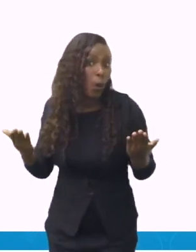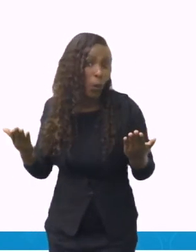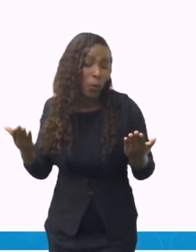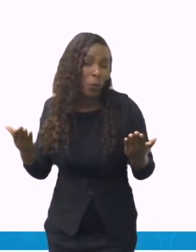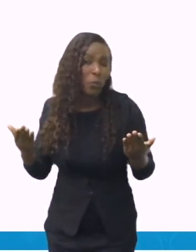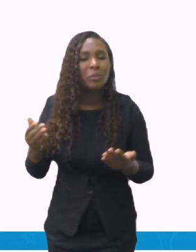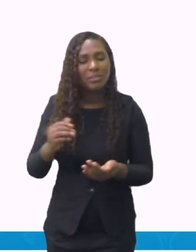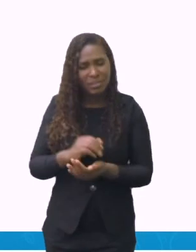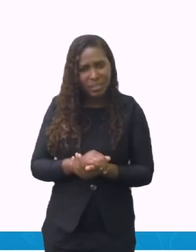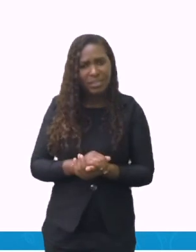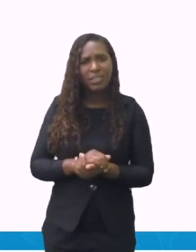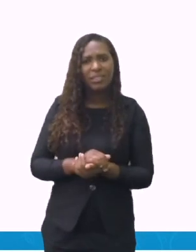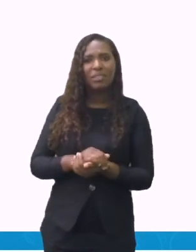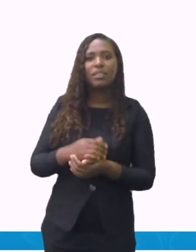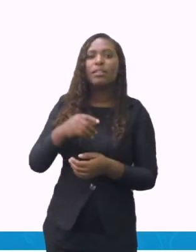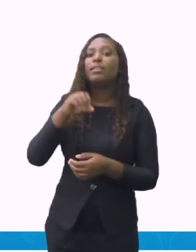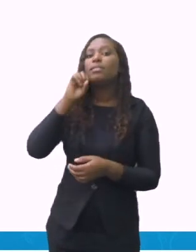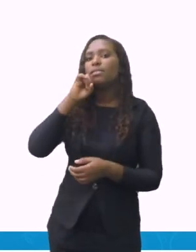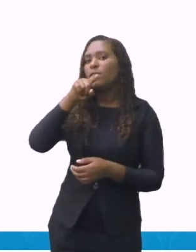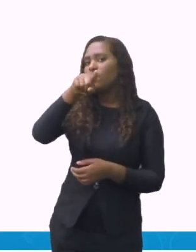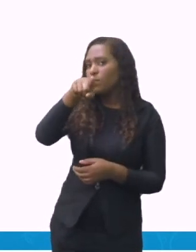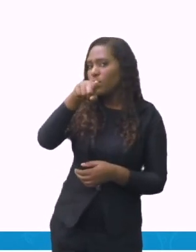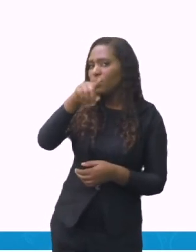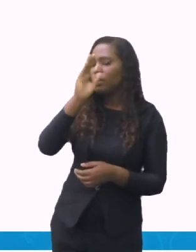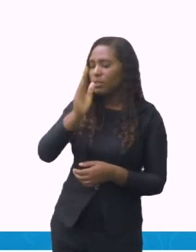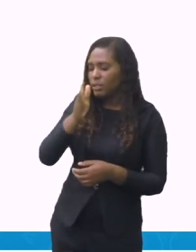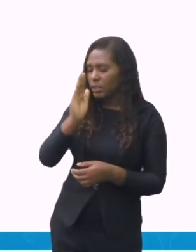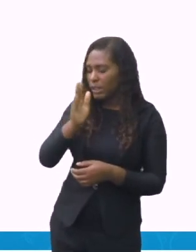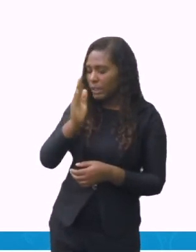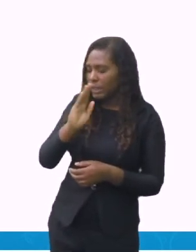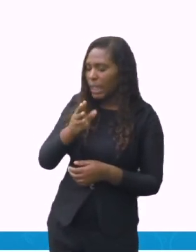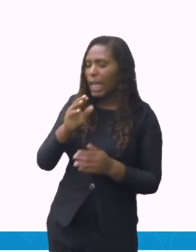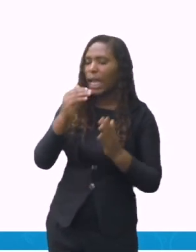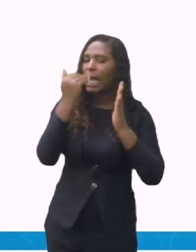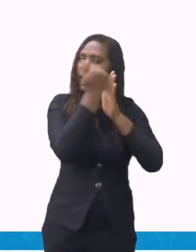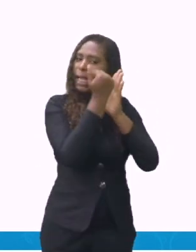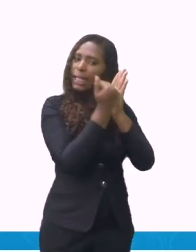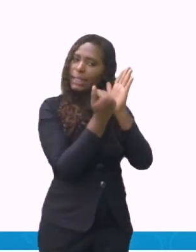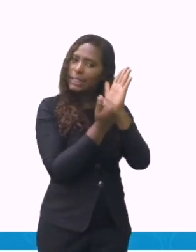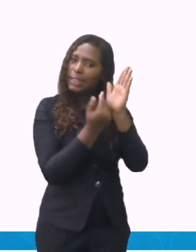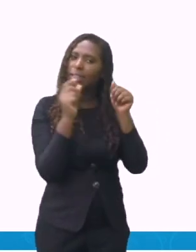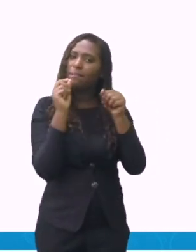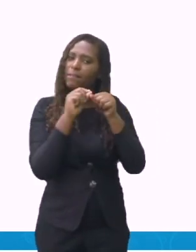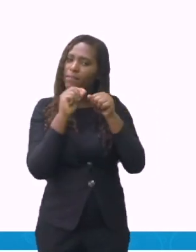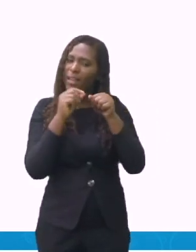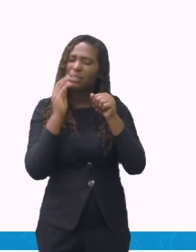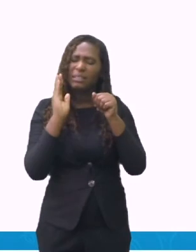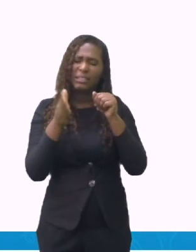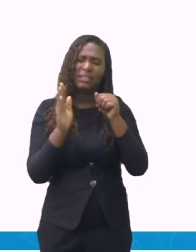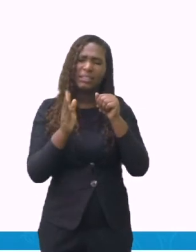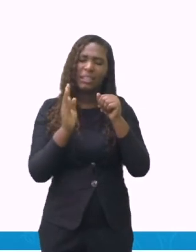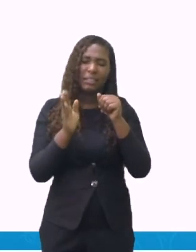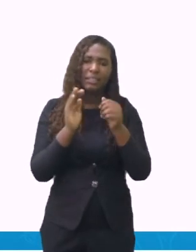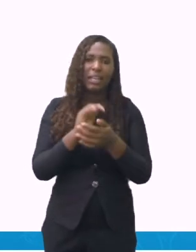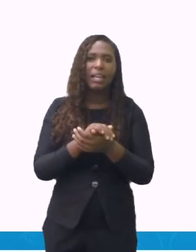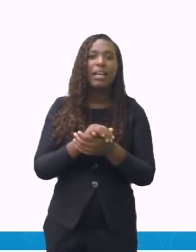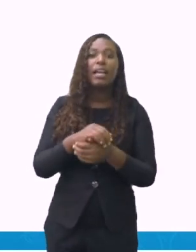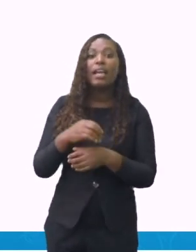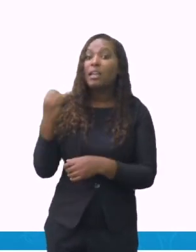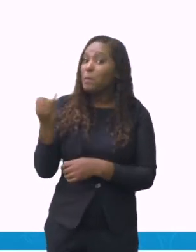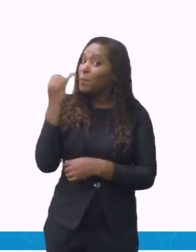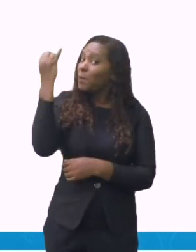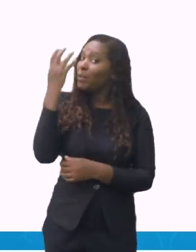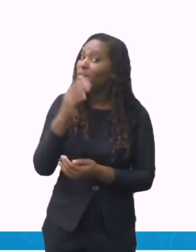prática, se você já faz essa receita há mais tempo, é importante você colocar. Rende um tabuleiro. Rende